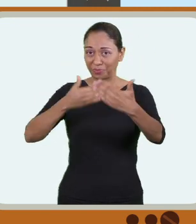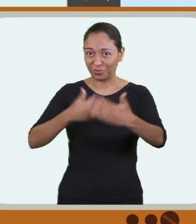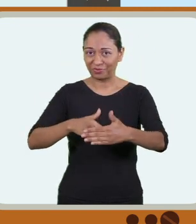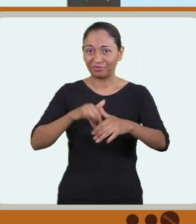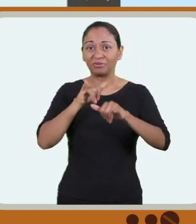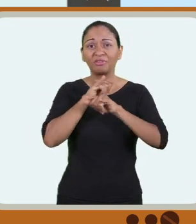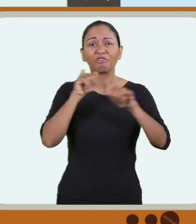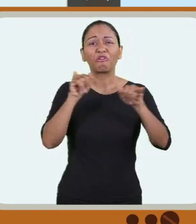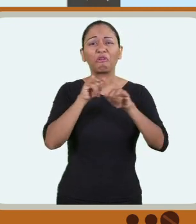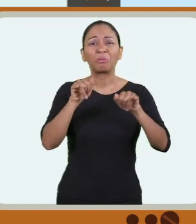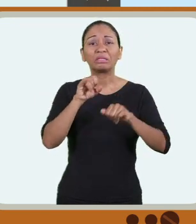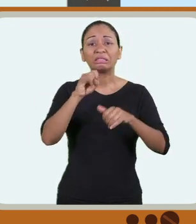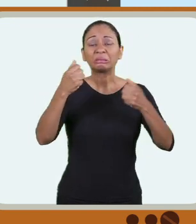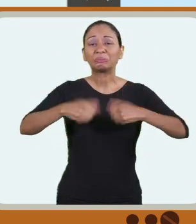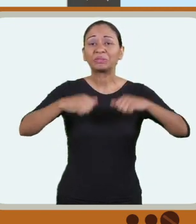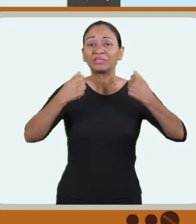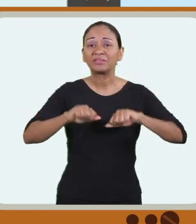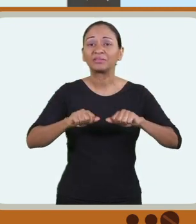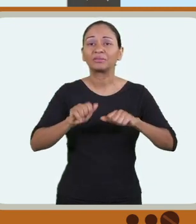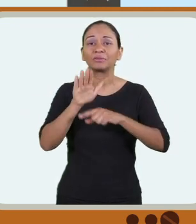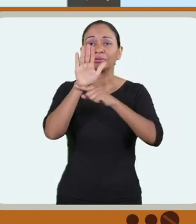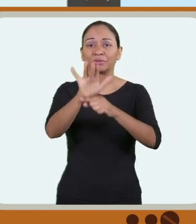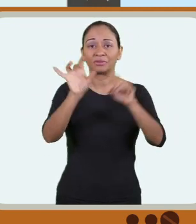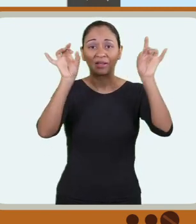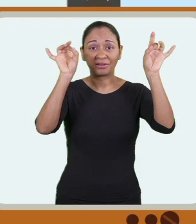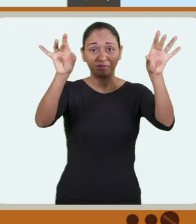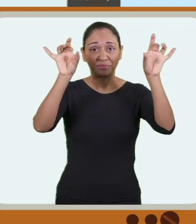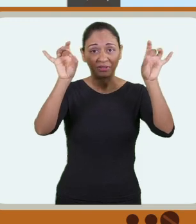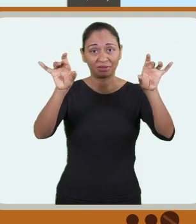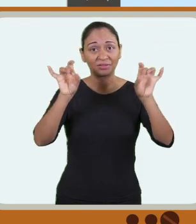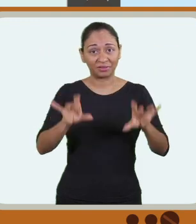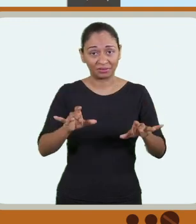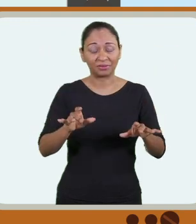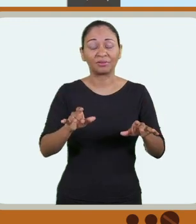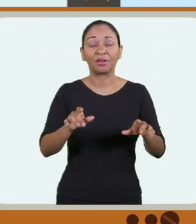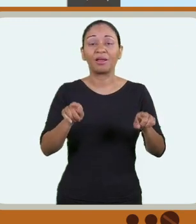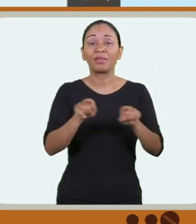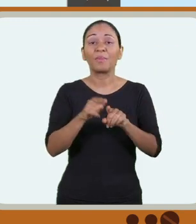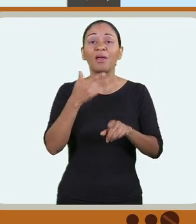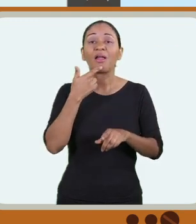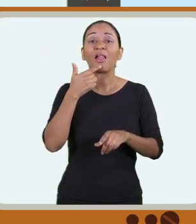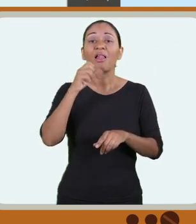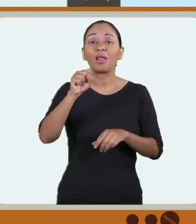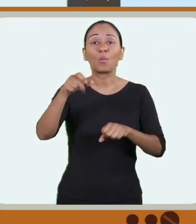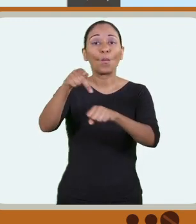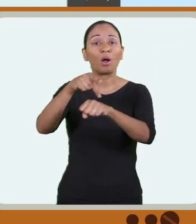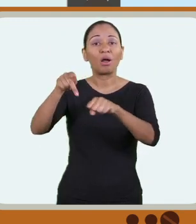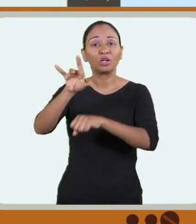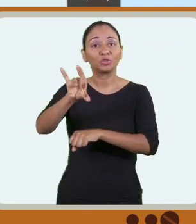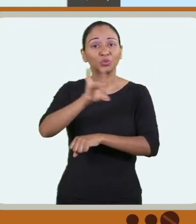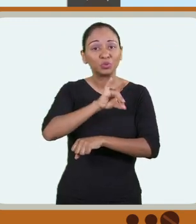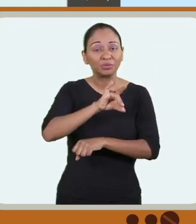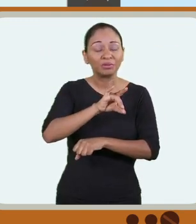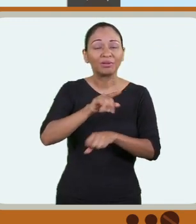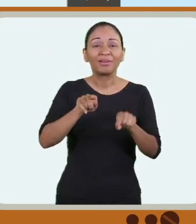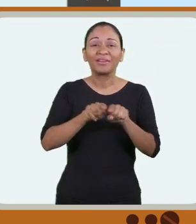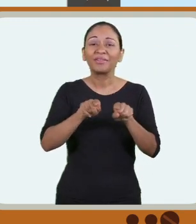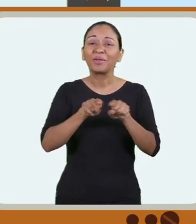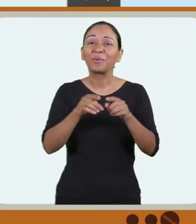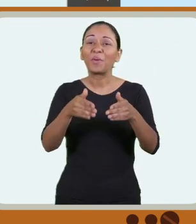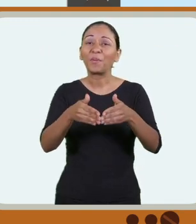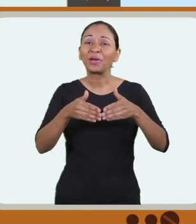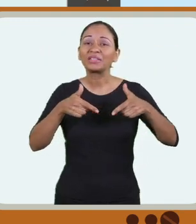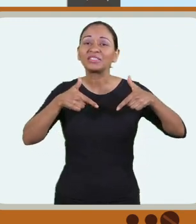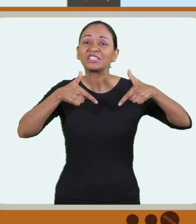participante, as informações referentes a atendimentos especializados ou específicos, a língua estrangeira que você escolheu e a